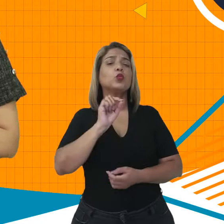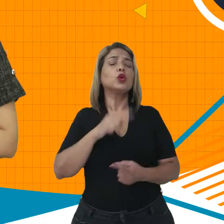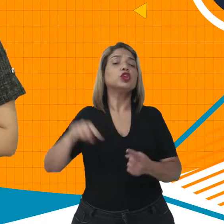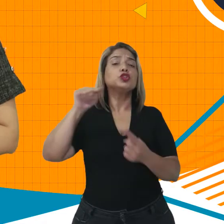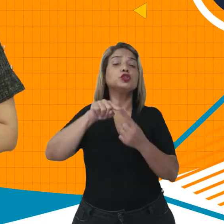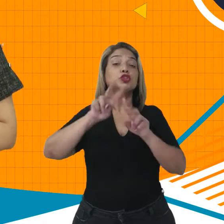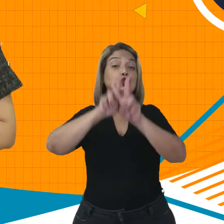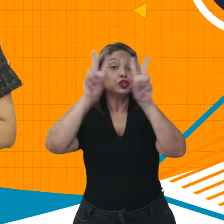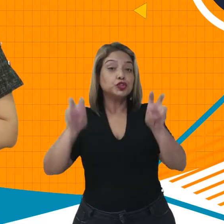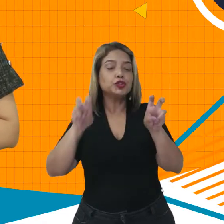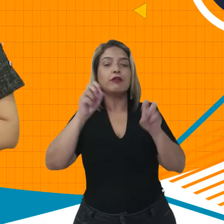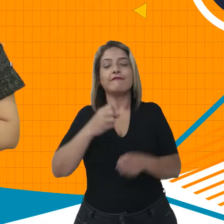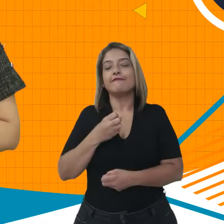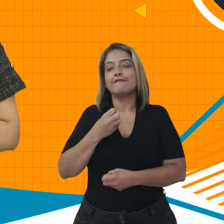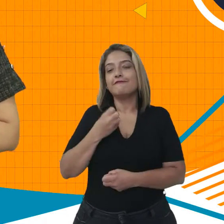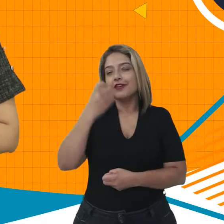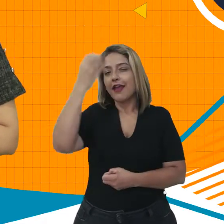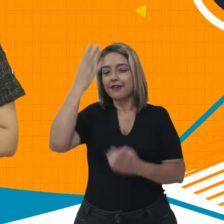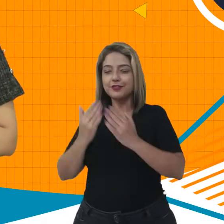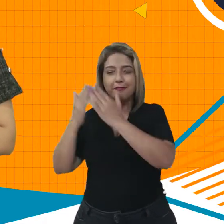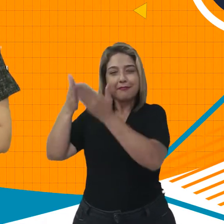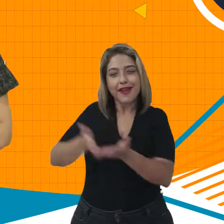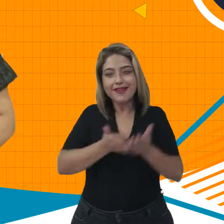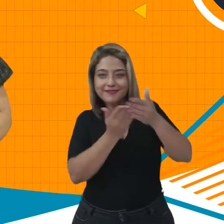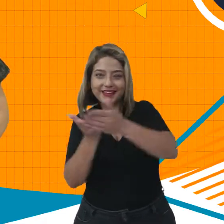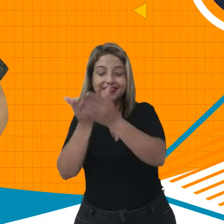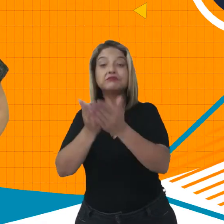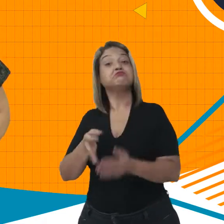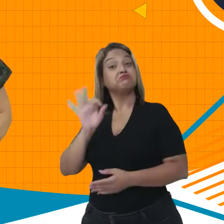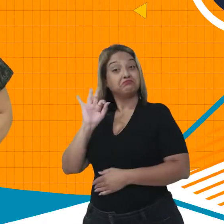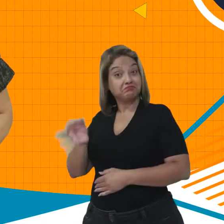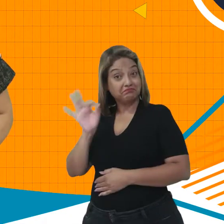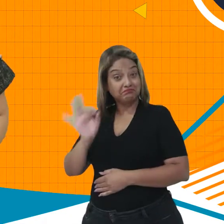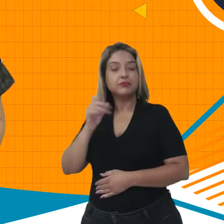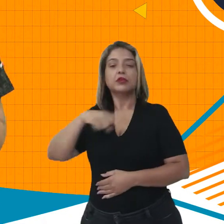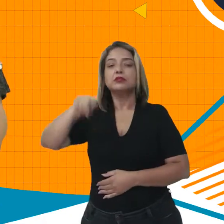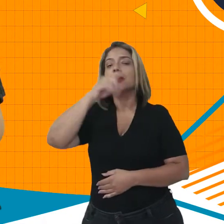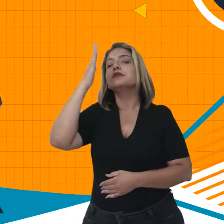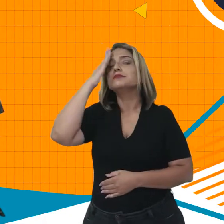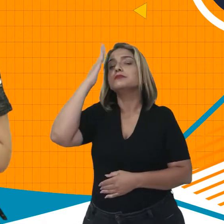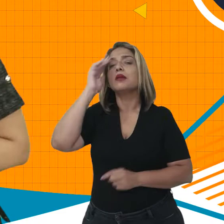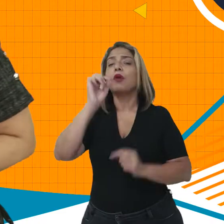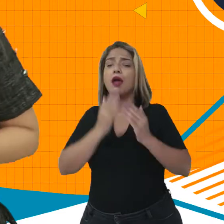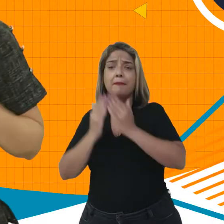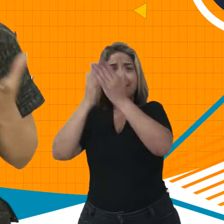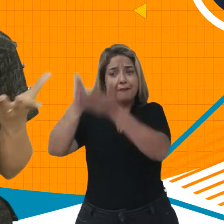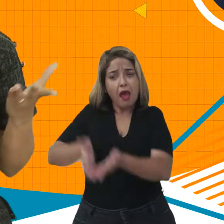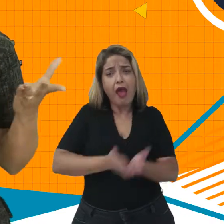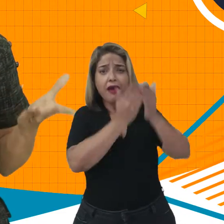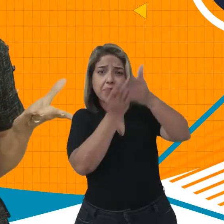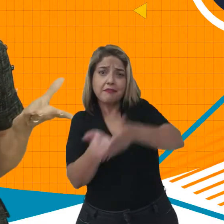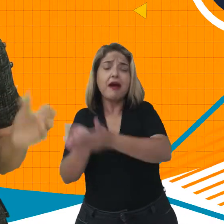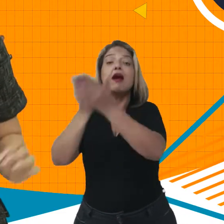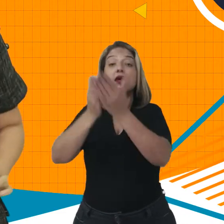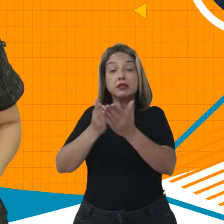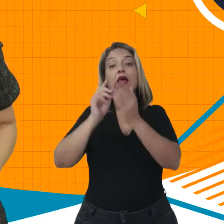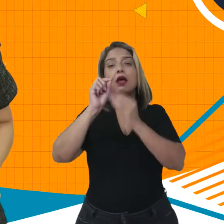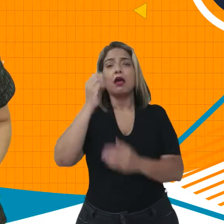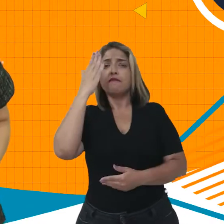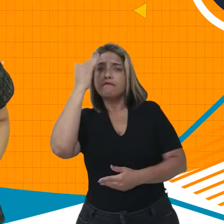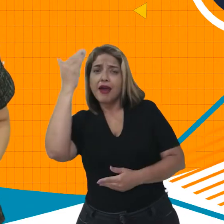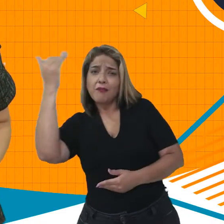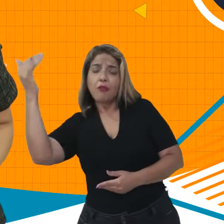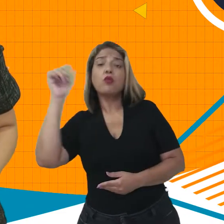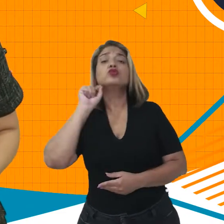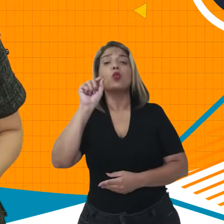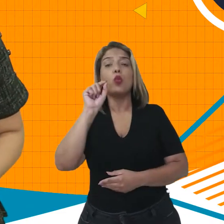com o título Viagens Marítimas. Isso mesmo pessoal, sabemos que as grandes navegações foram